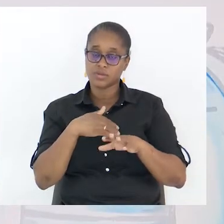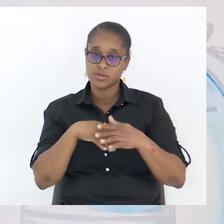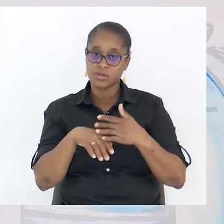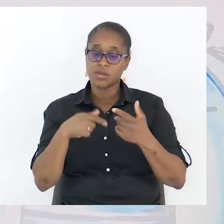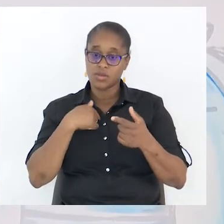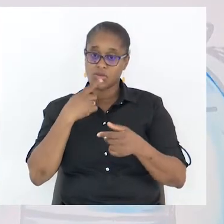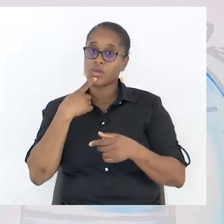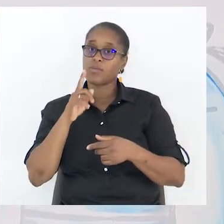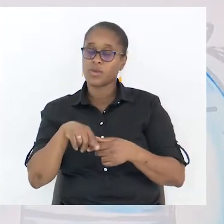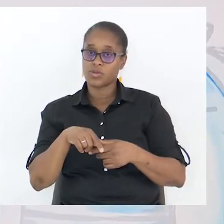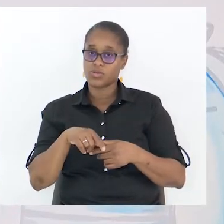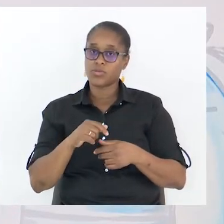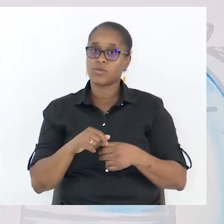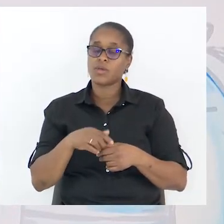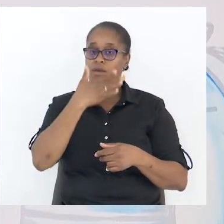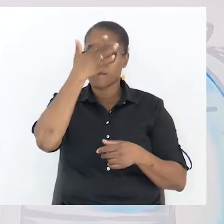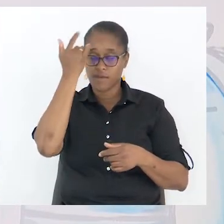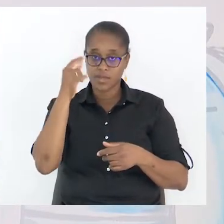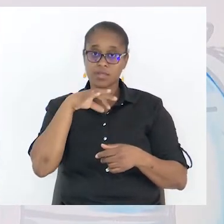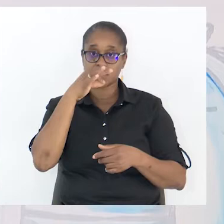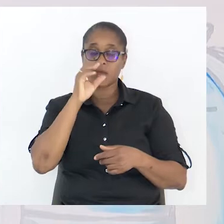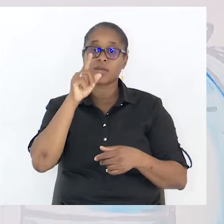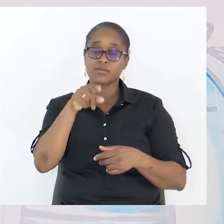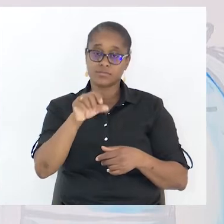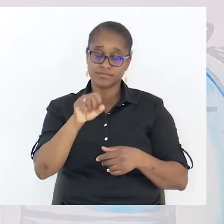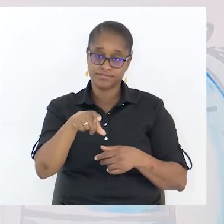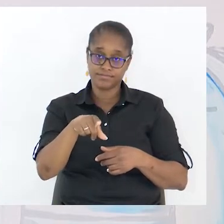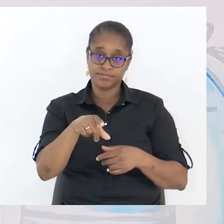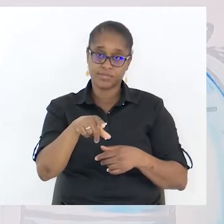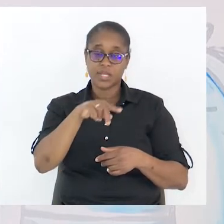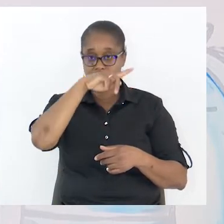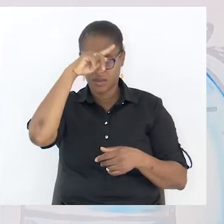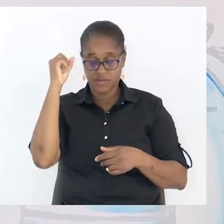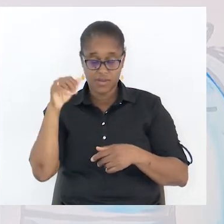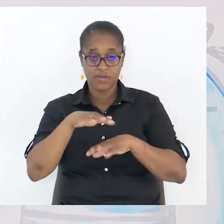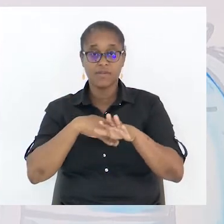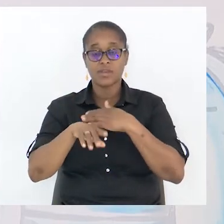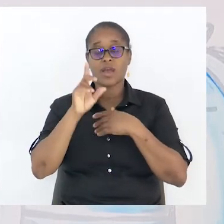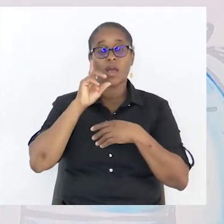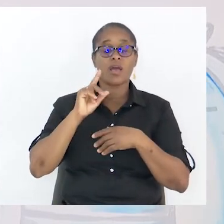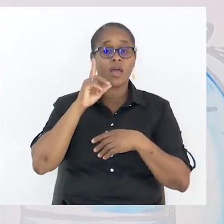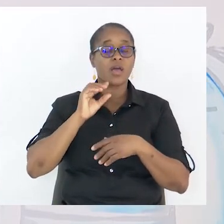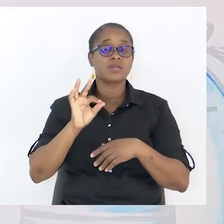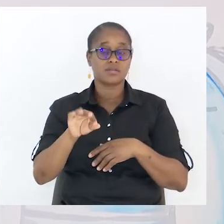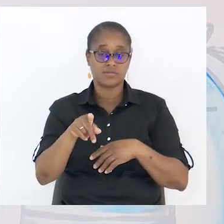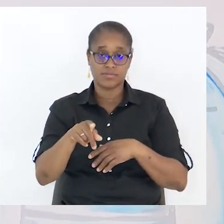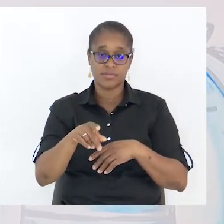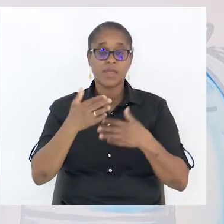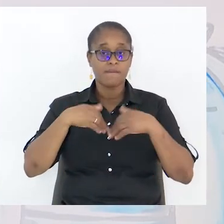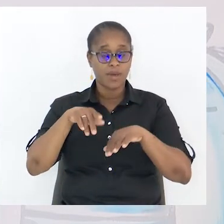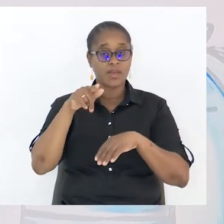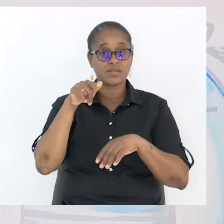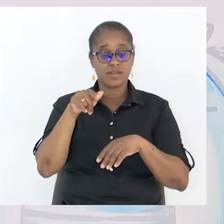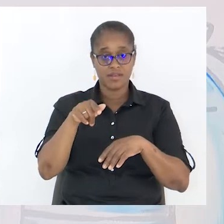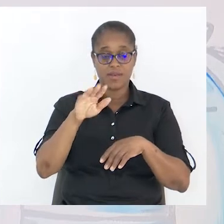Repito. É fácil dizer assim. É difícil fazer assim. Mas aqui, primeiro é